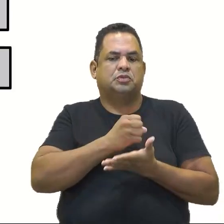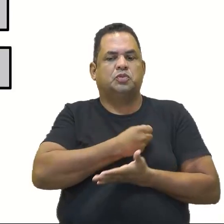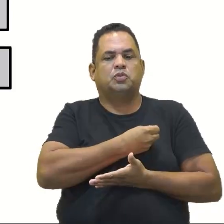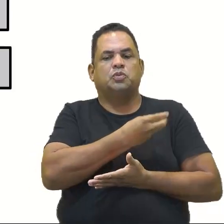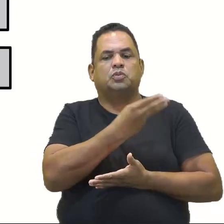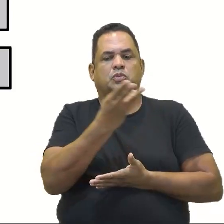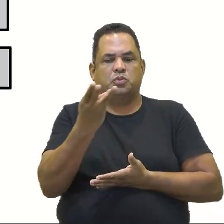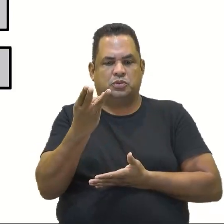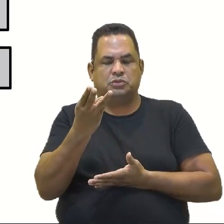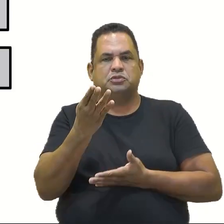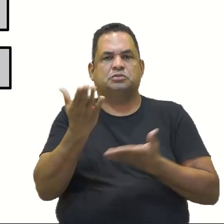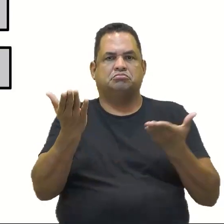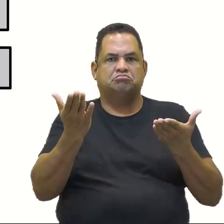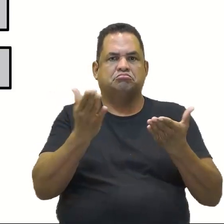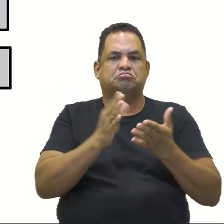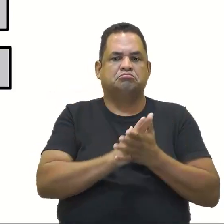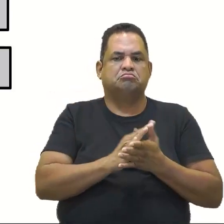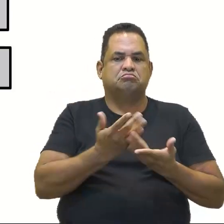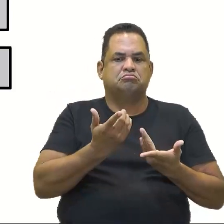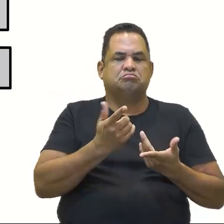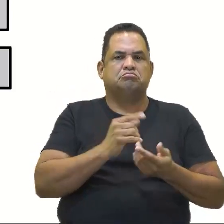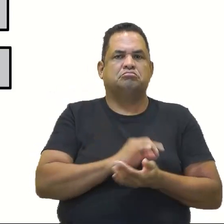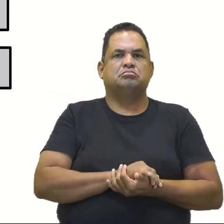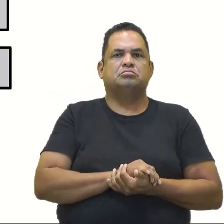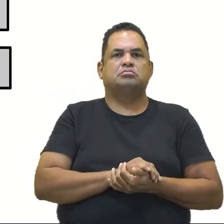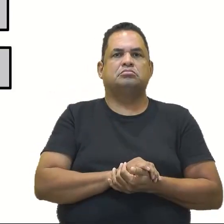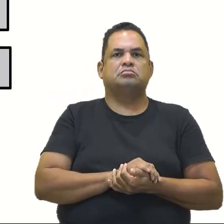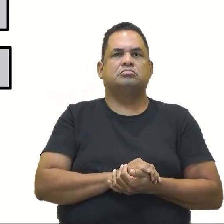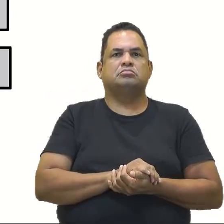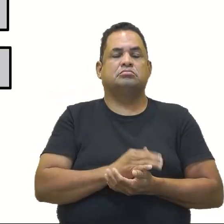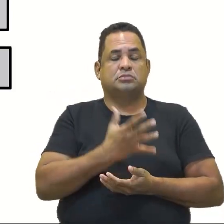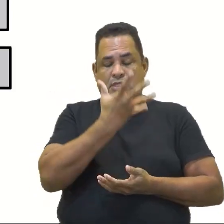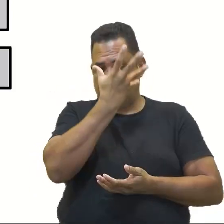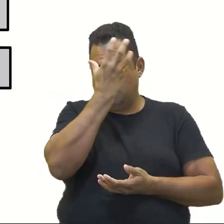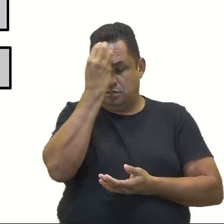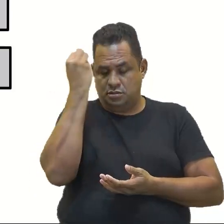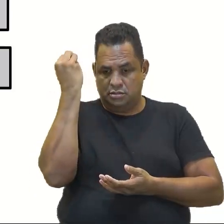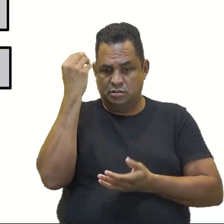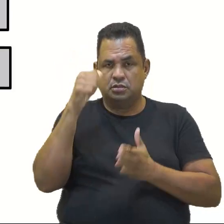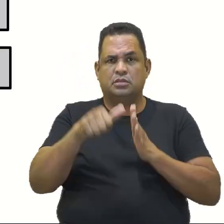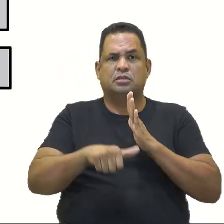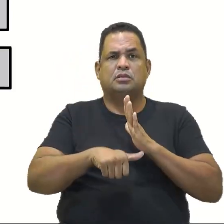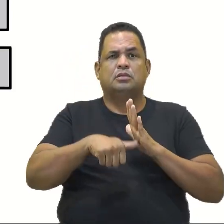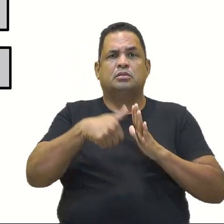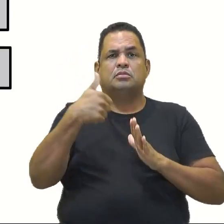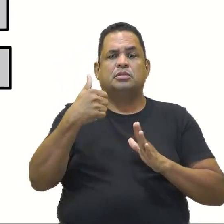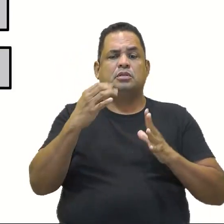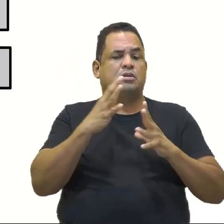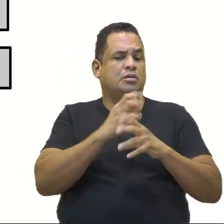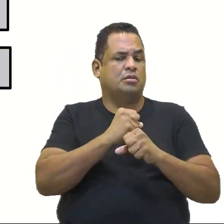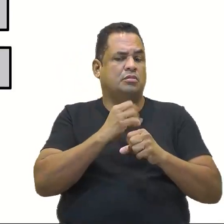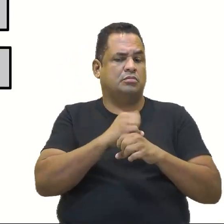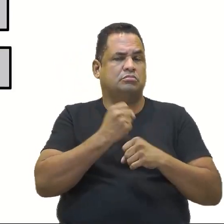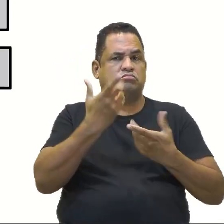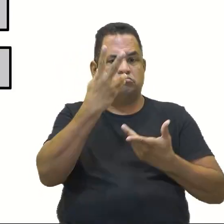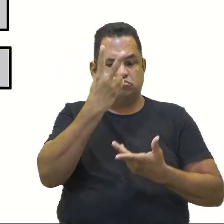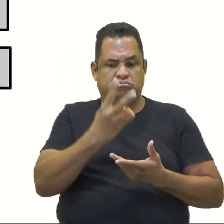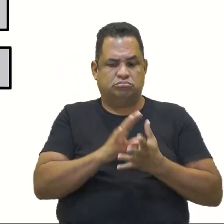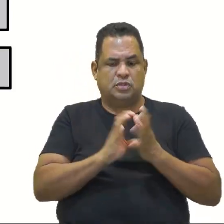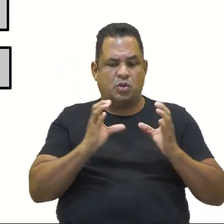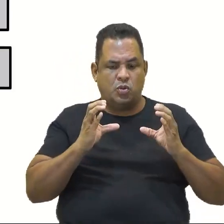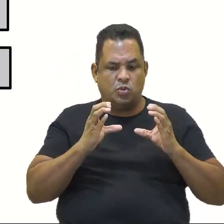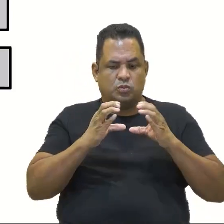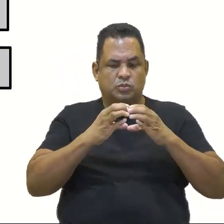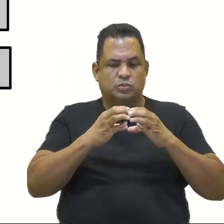elementos. Eles têm os mesmos elementos. Então tá aí. Não esqueça que a primeira operação feita entre os conjuntos